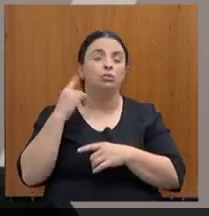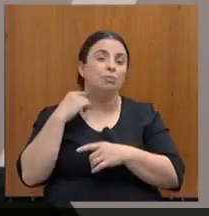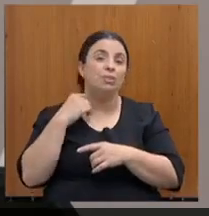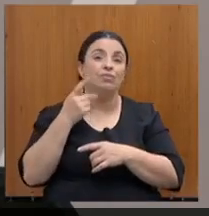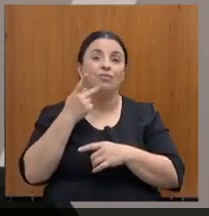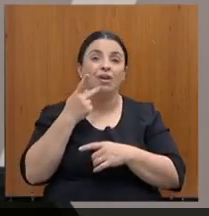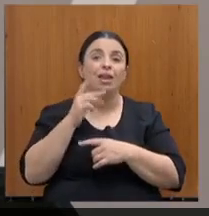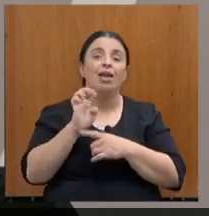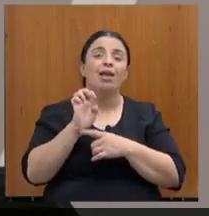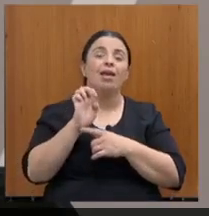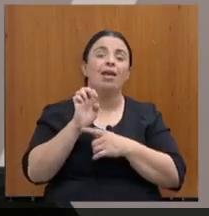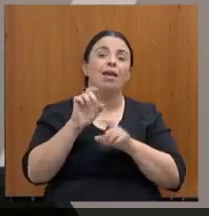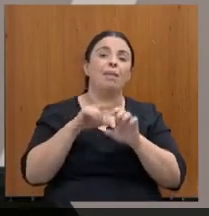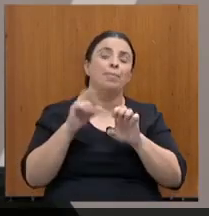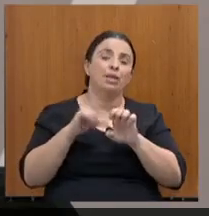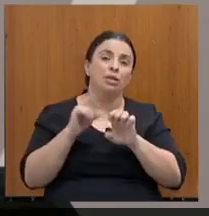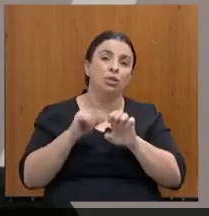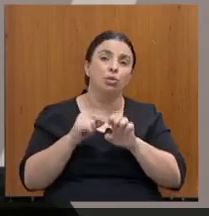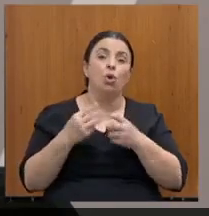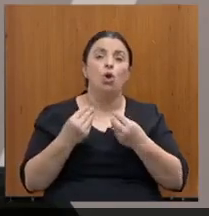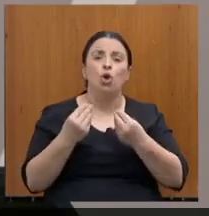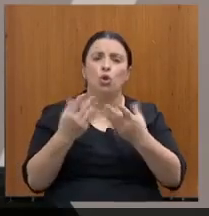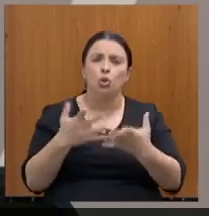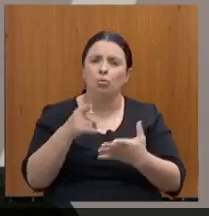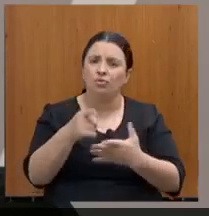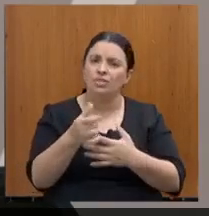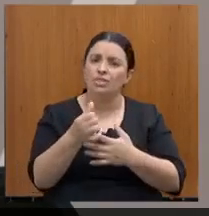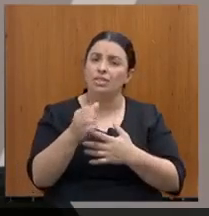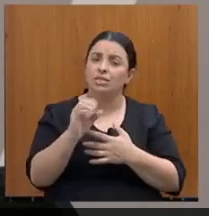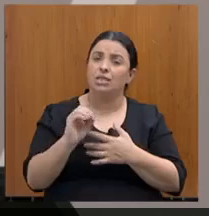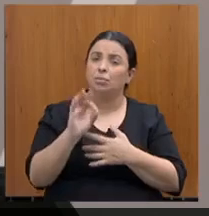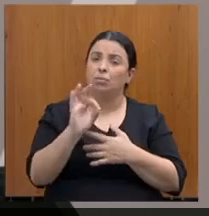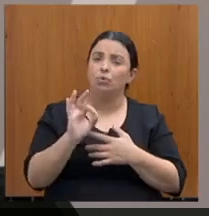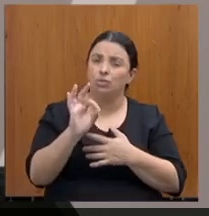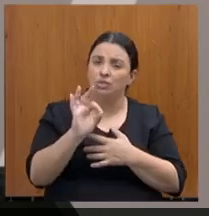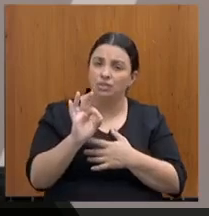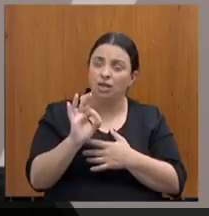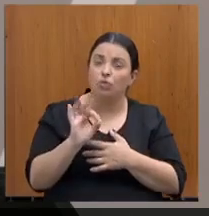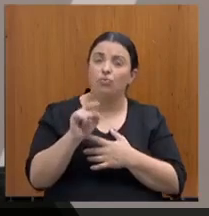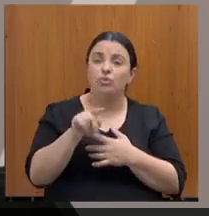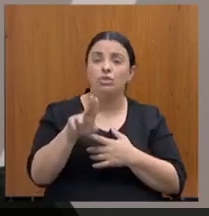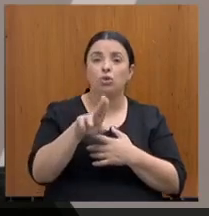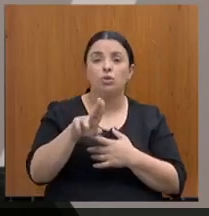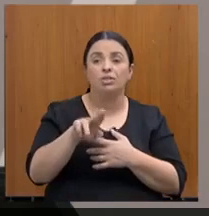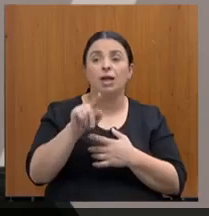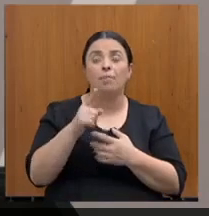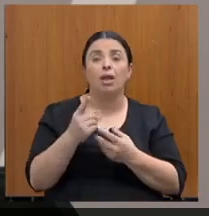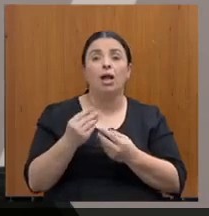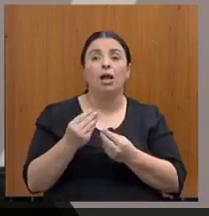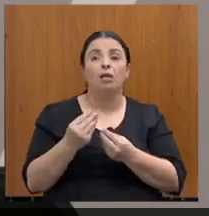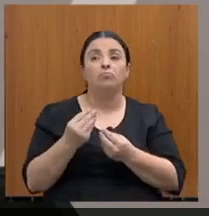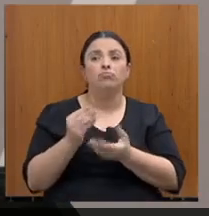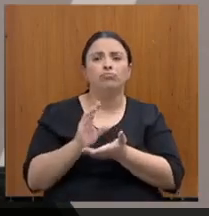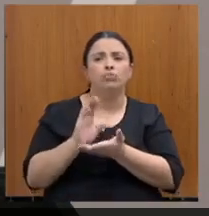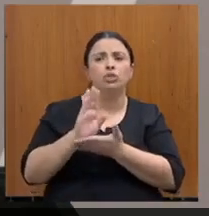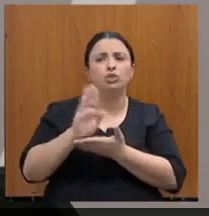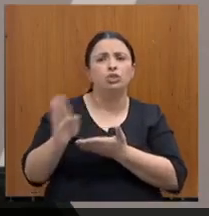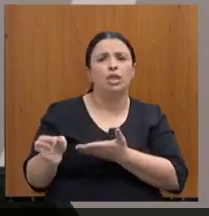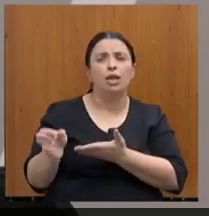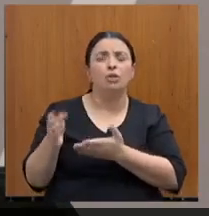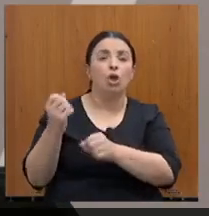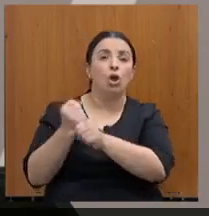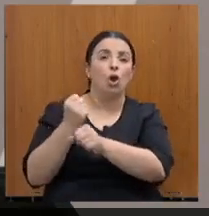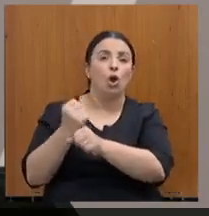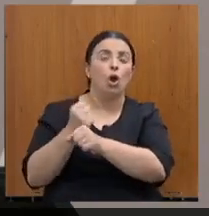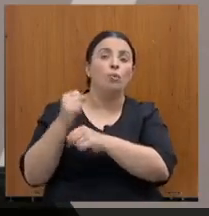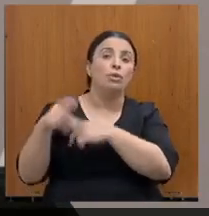dou condição de você, de 60% da sua arrecadação, reinvestir em obras públicas para justamente permitir que o Estado